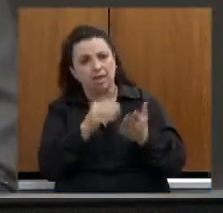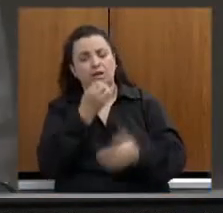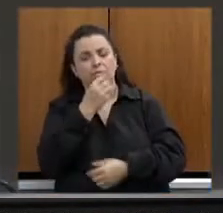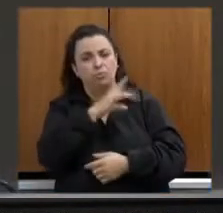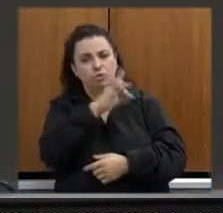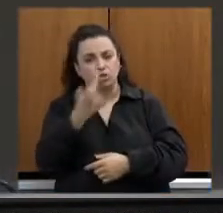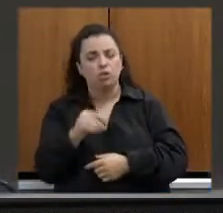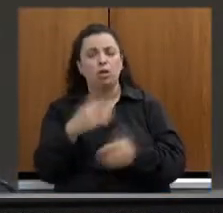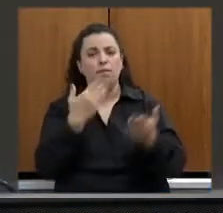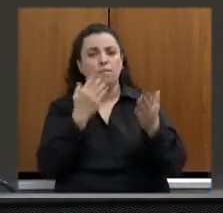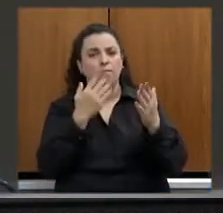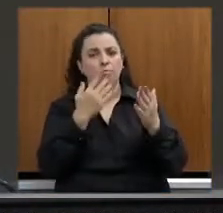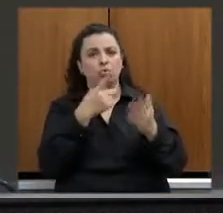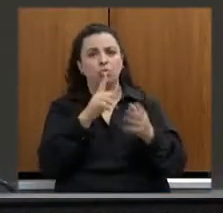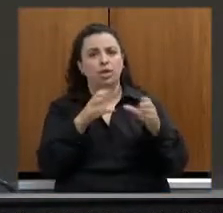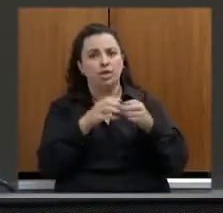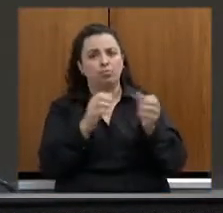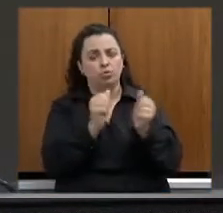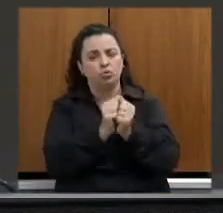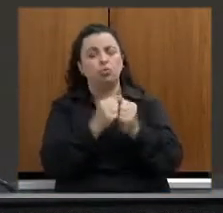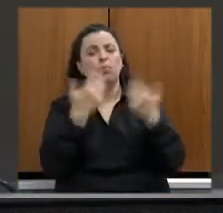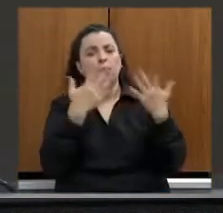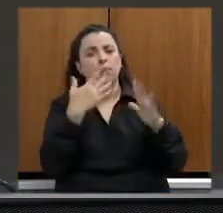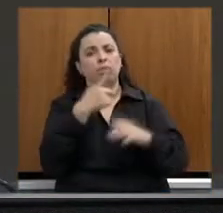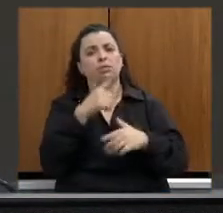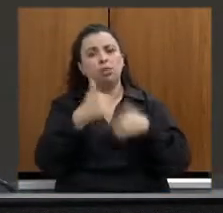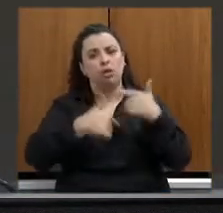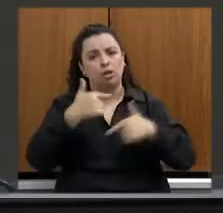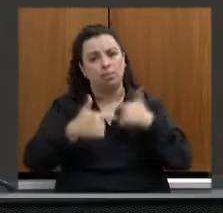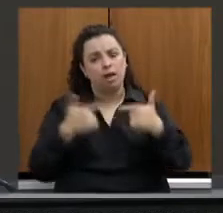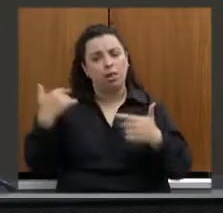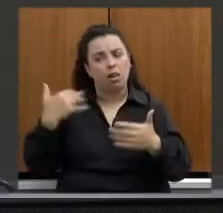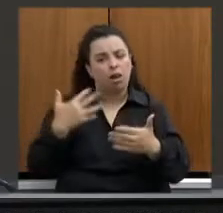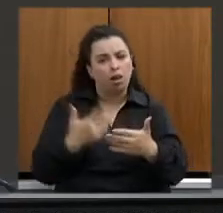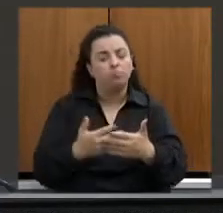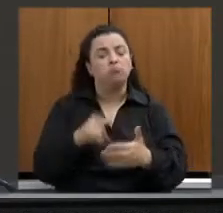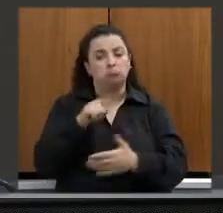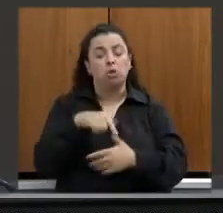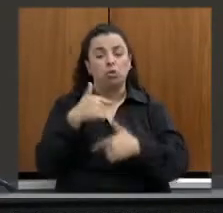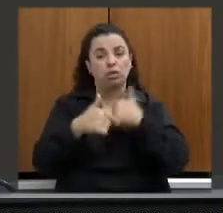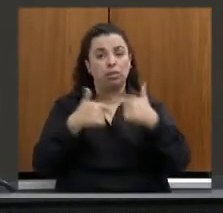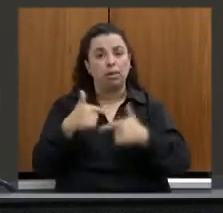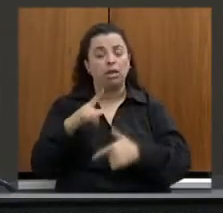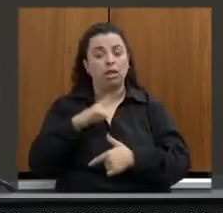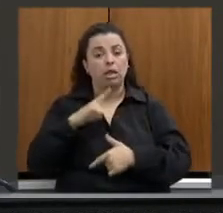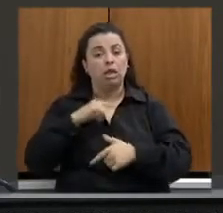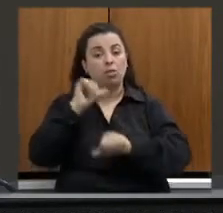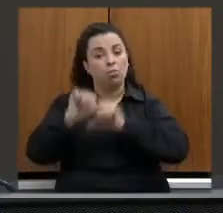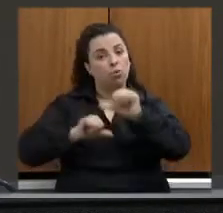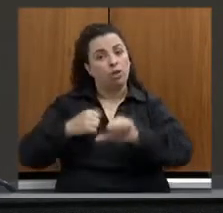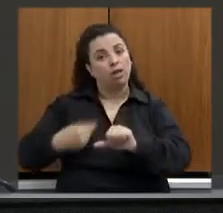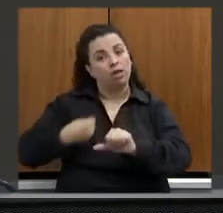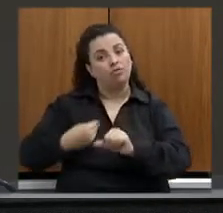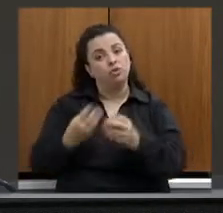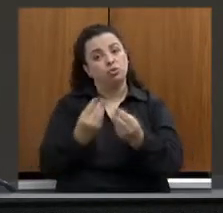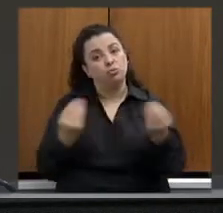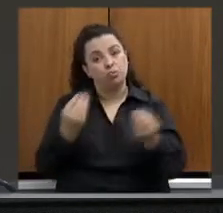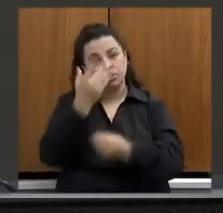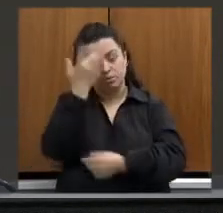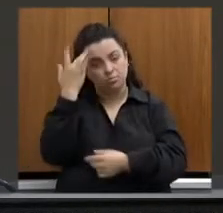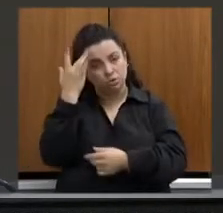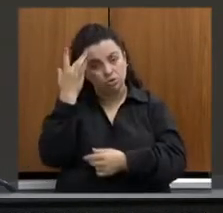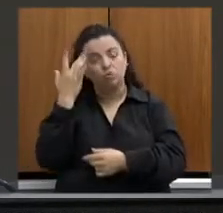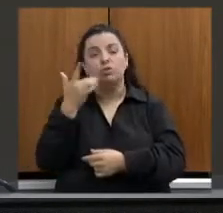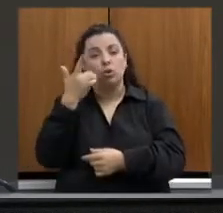que vem sendo realizado, um trabalho, como podemos perceber, está impactando a vida de muita gente e